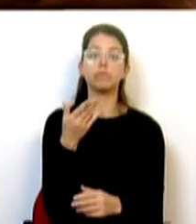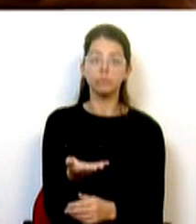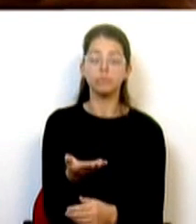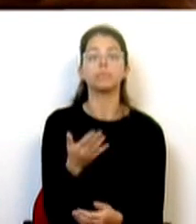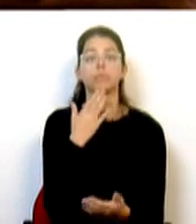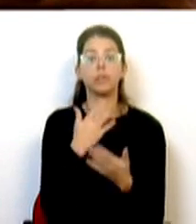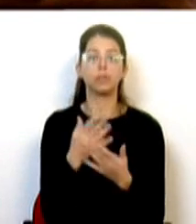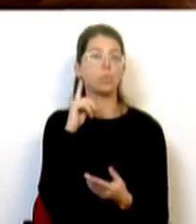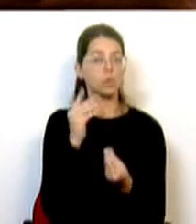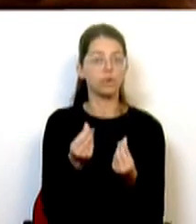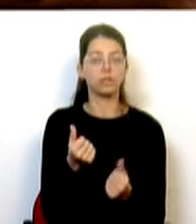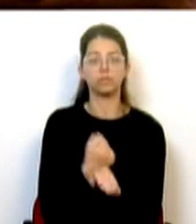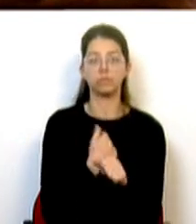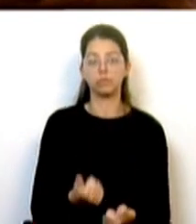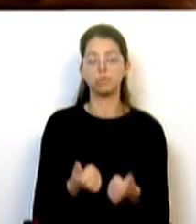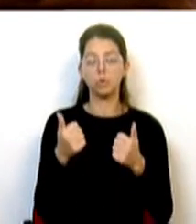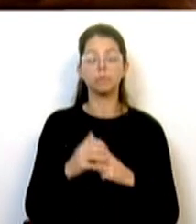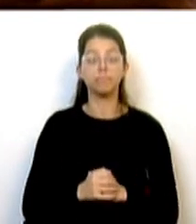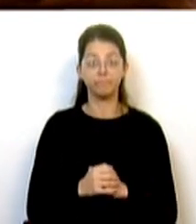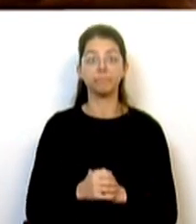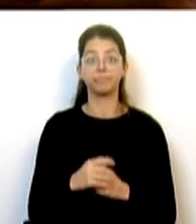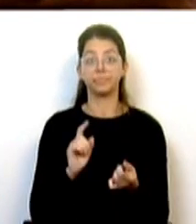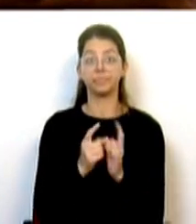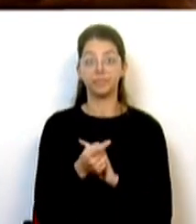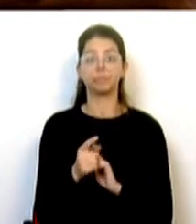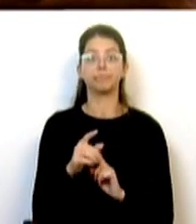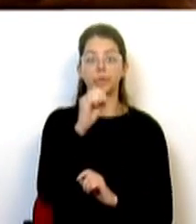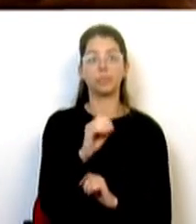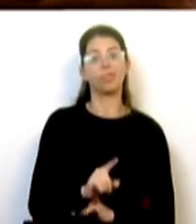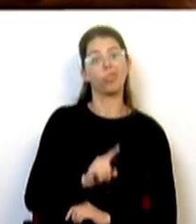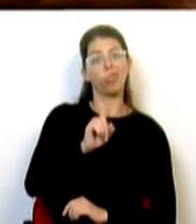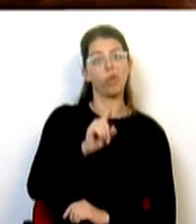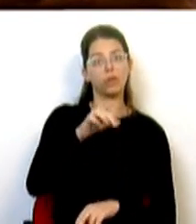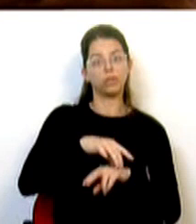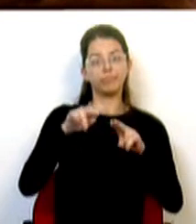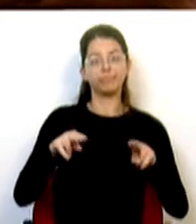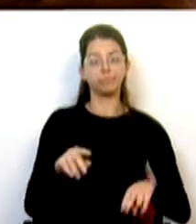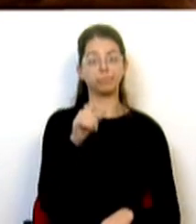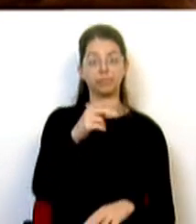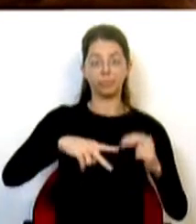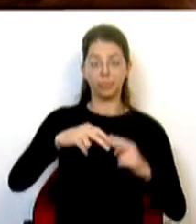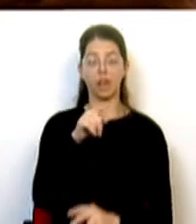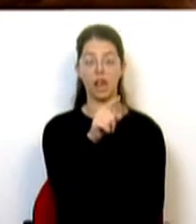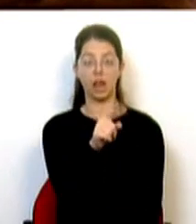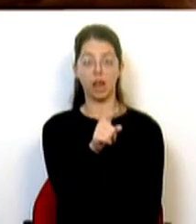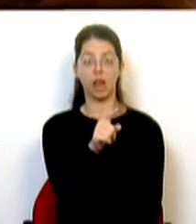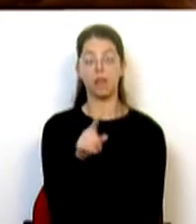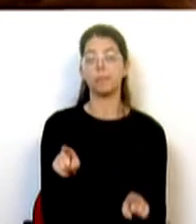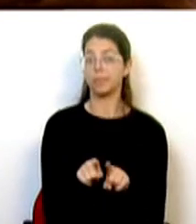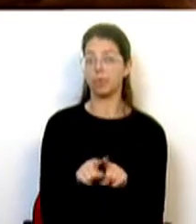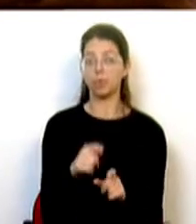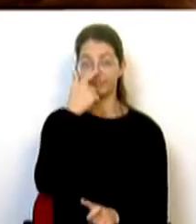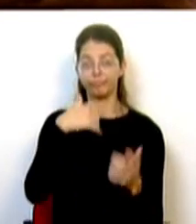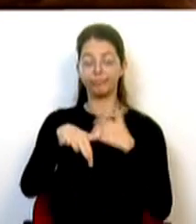hospitalares de qualidade. Ao contrário, construir a norte da região oeste o futuro hospital significaria que as